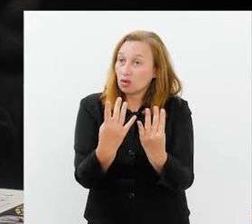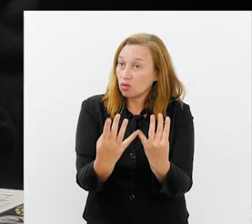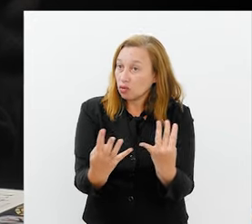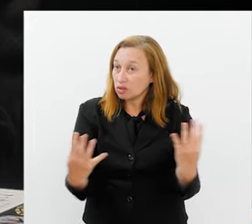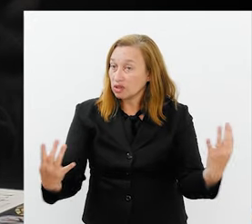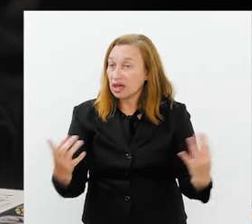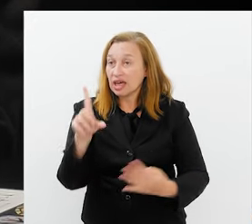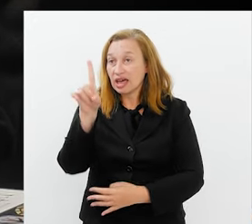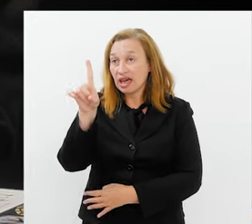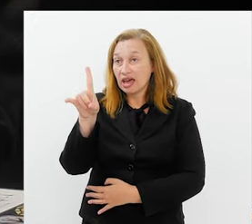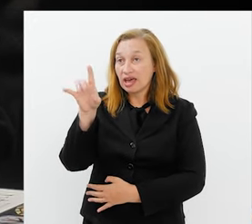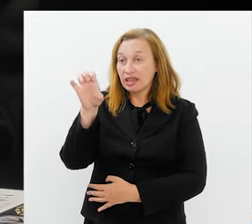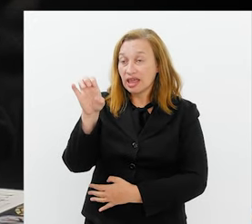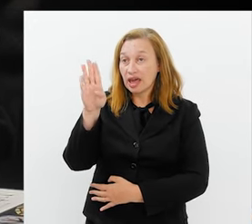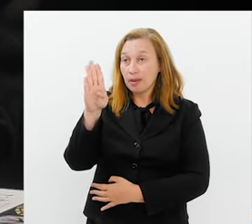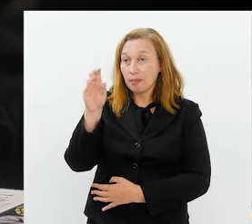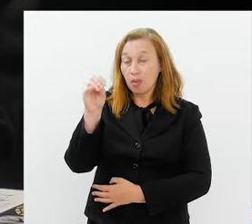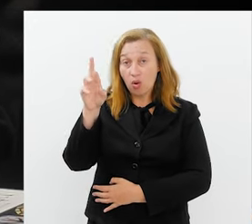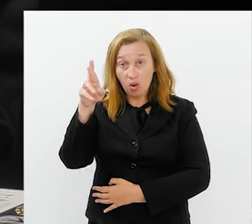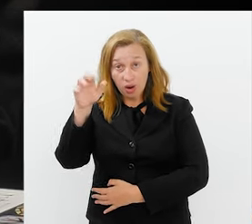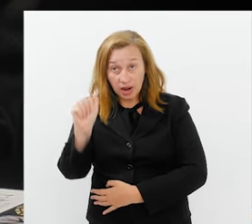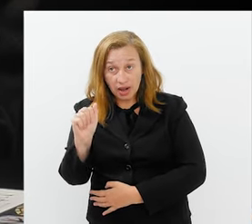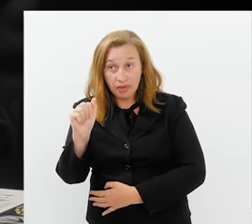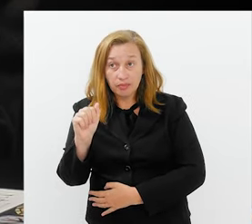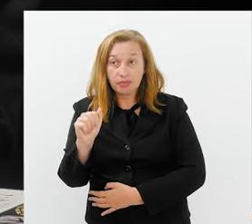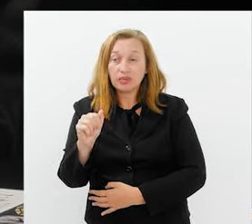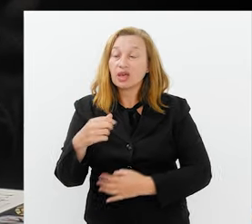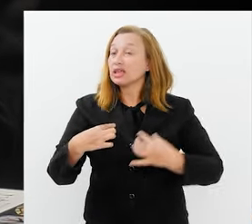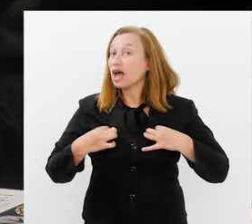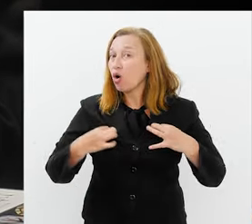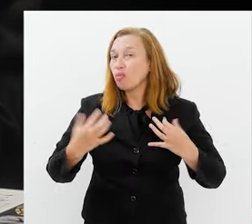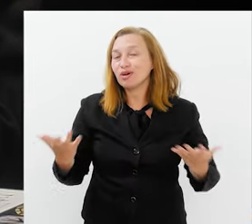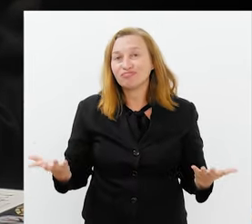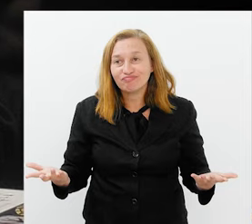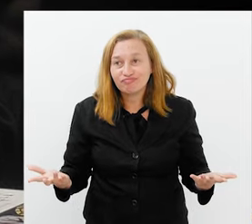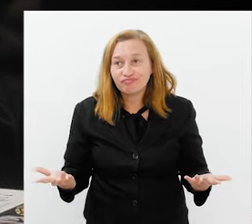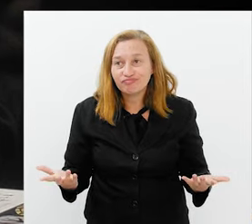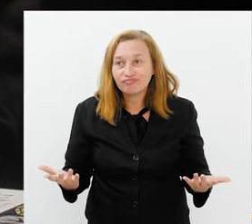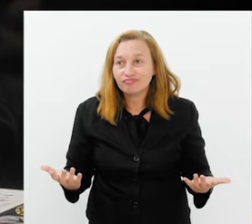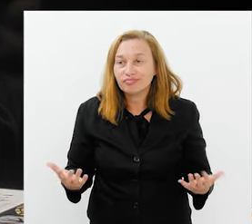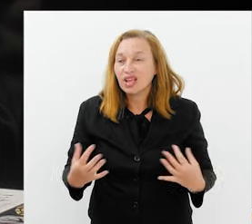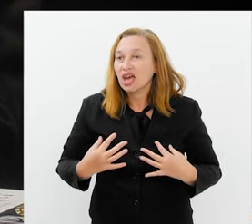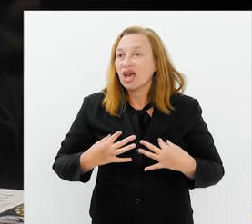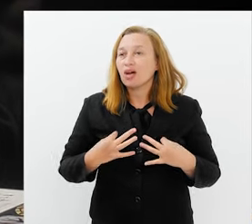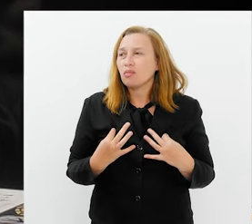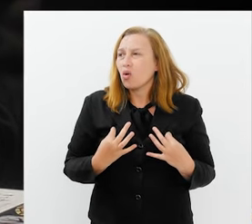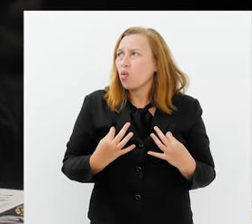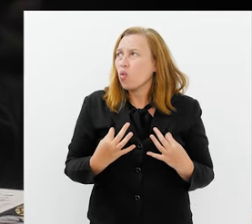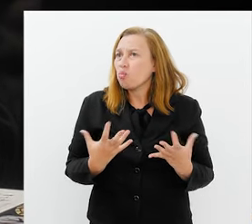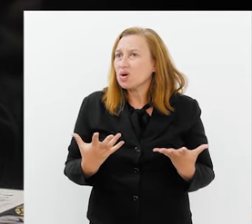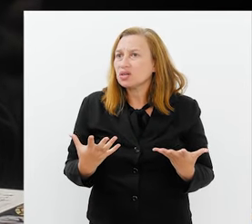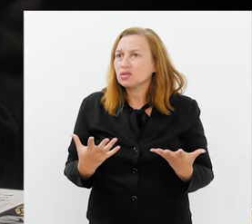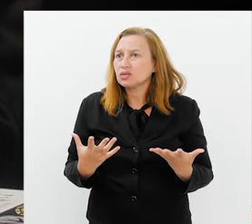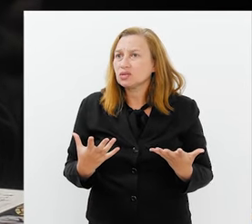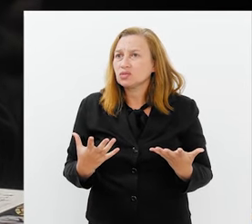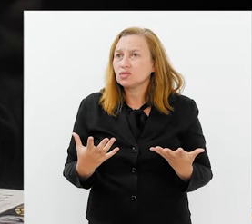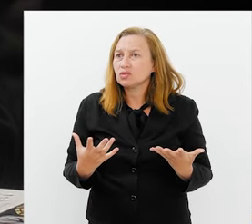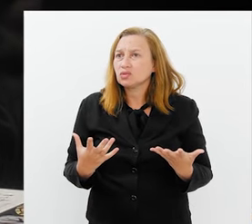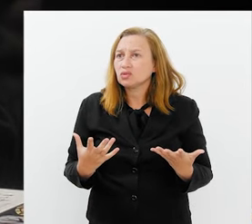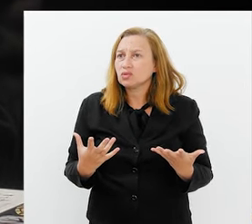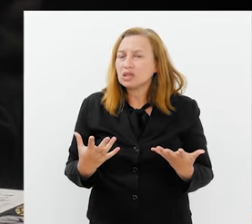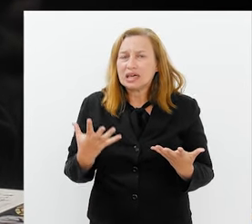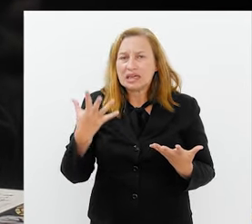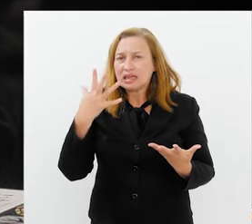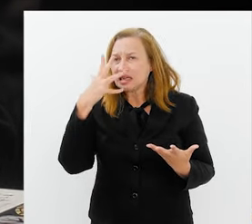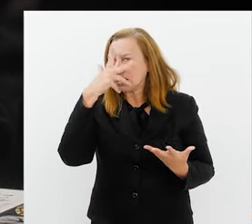comissão de frente da Débora Coker e do Ulisses Cruz, na roupa. E era uma roupa do... uma